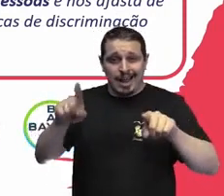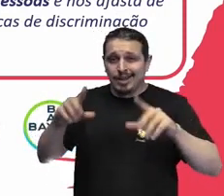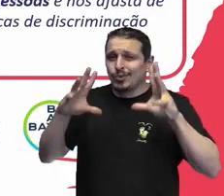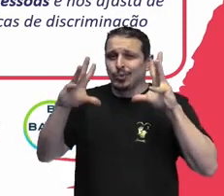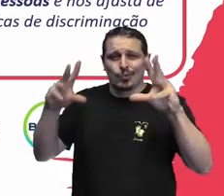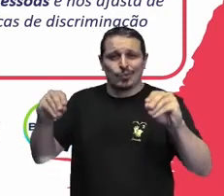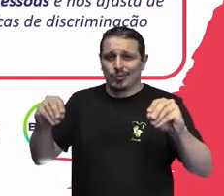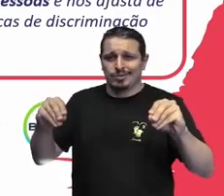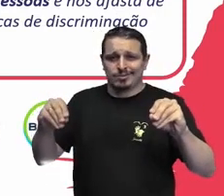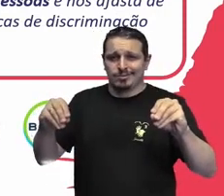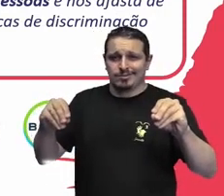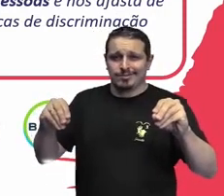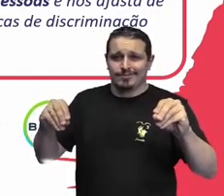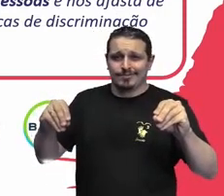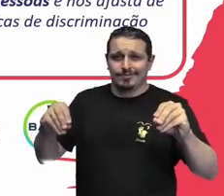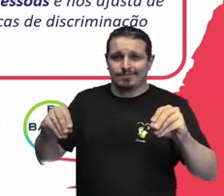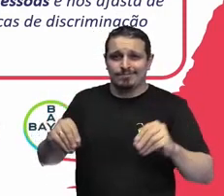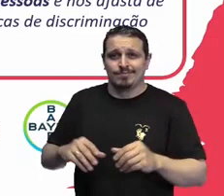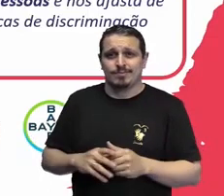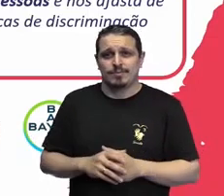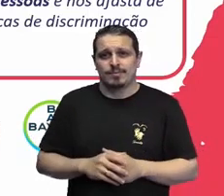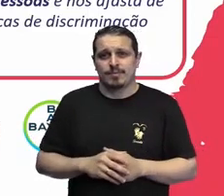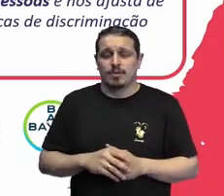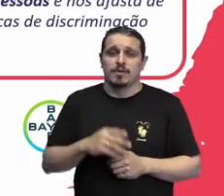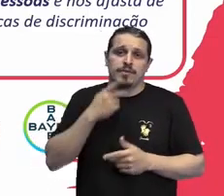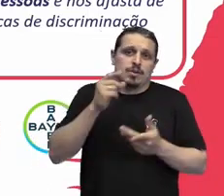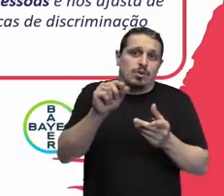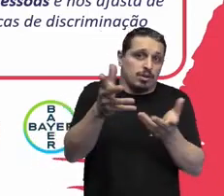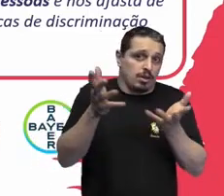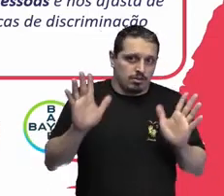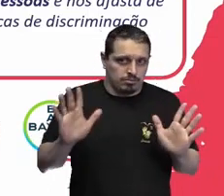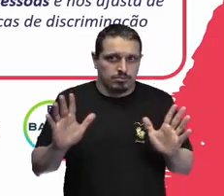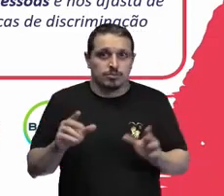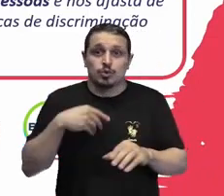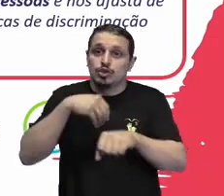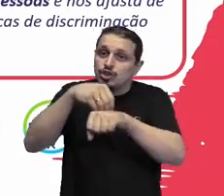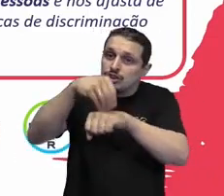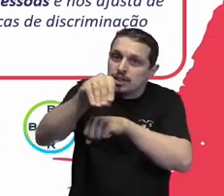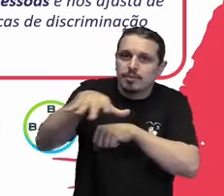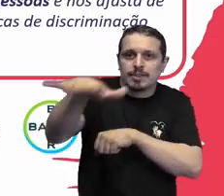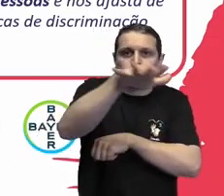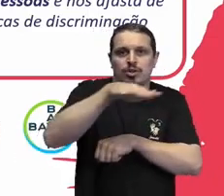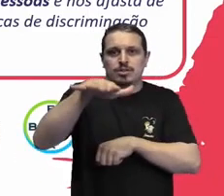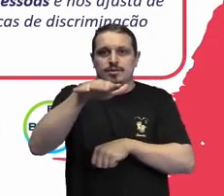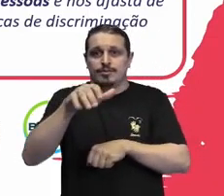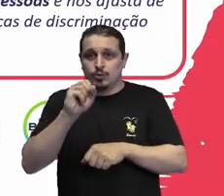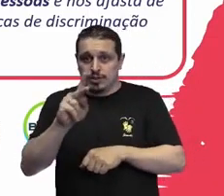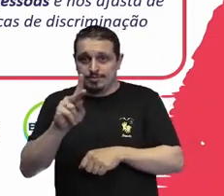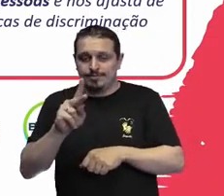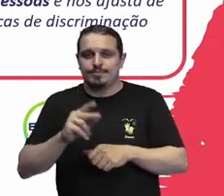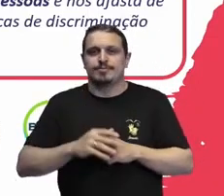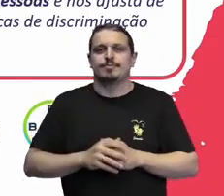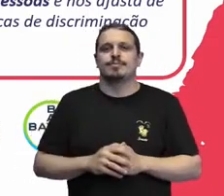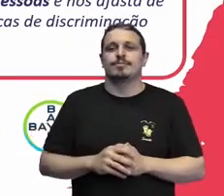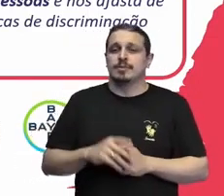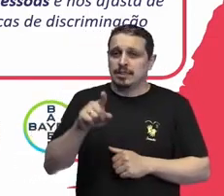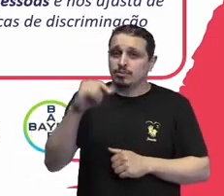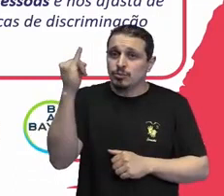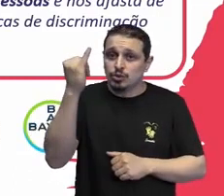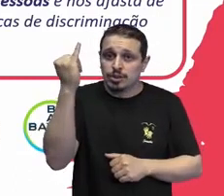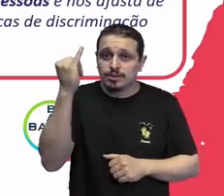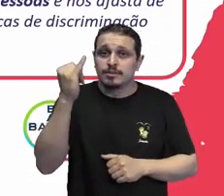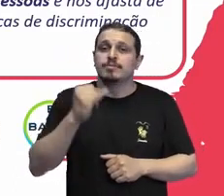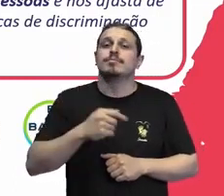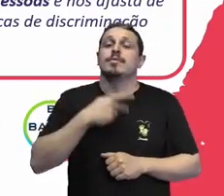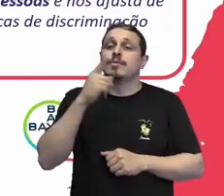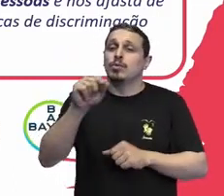acho que essa era a fala que eu queria trazer aqui para vocês que eu queria compartilhar no dia de hoje acho extremamente importante a gente trazer esse tema